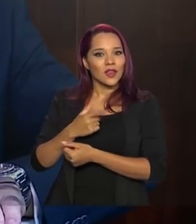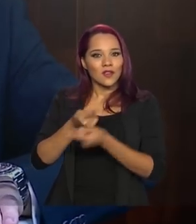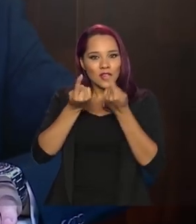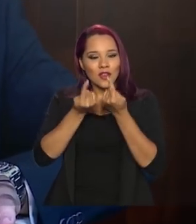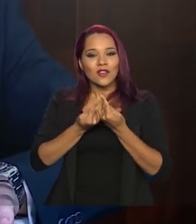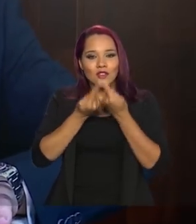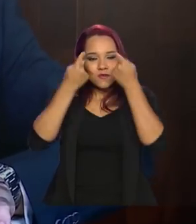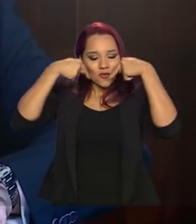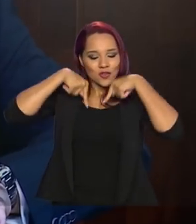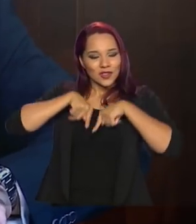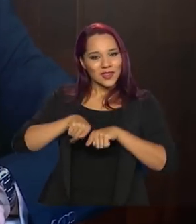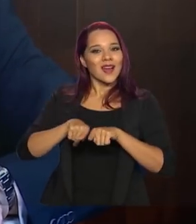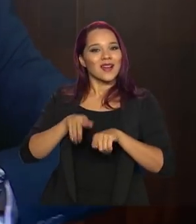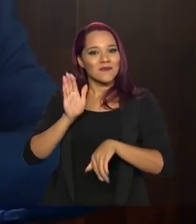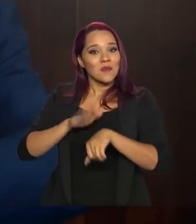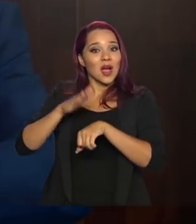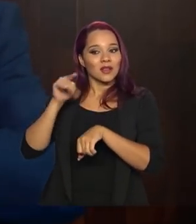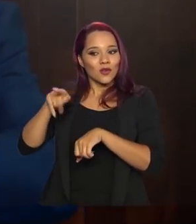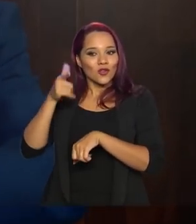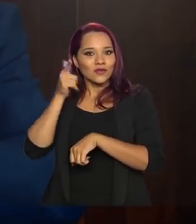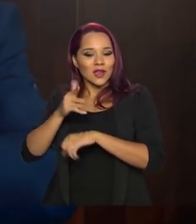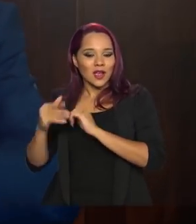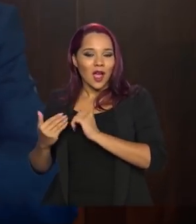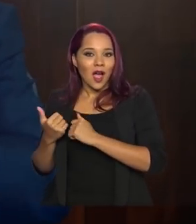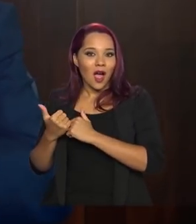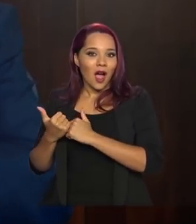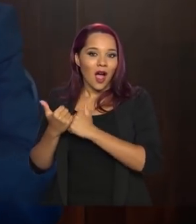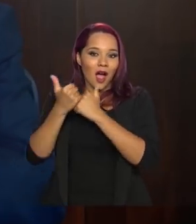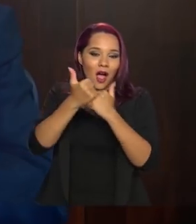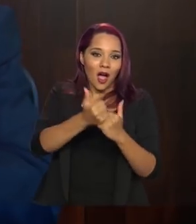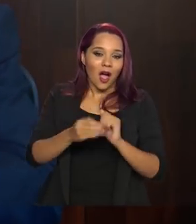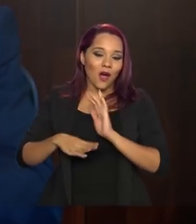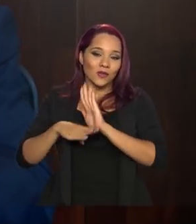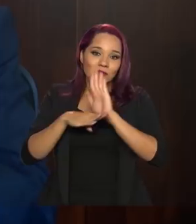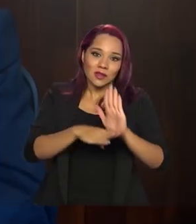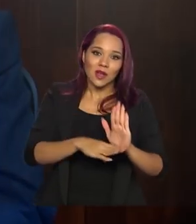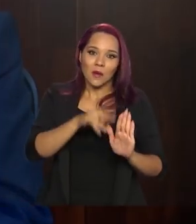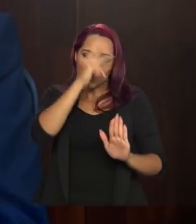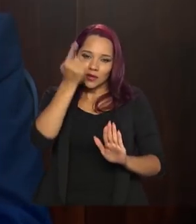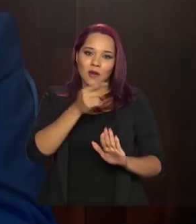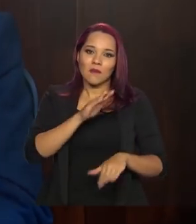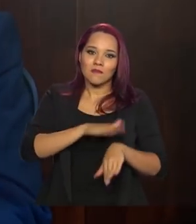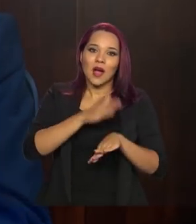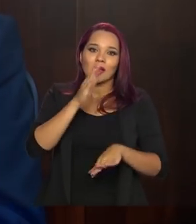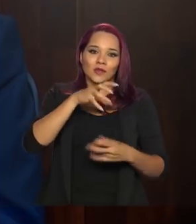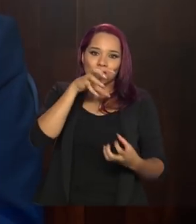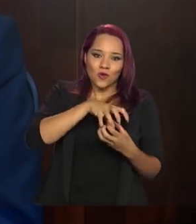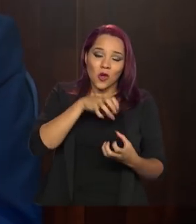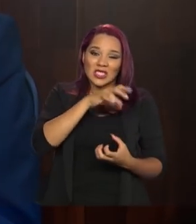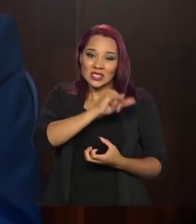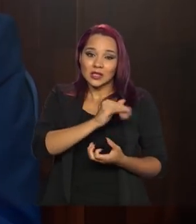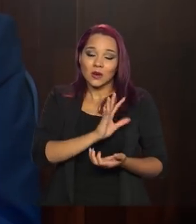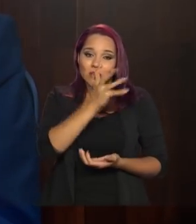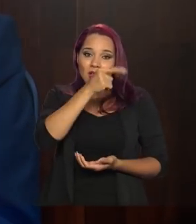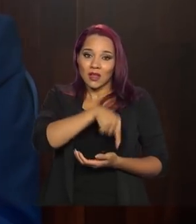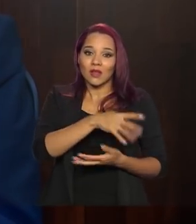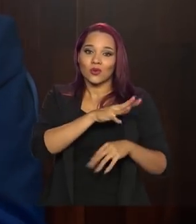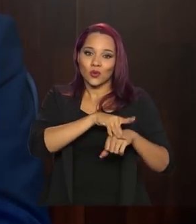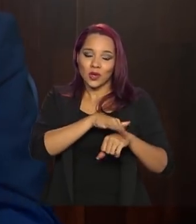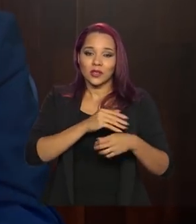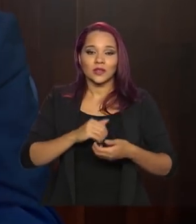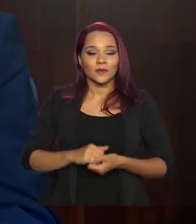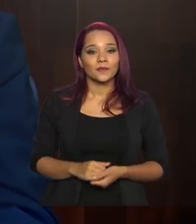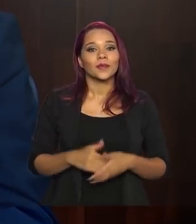podem auxiliar o pessoal mais velho na linha de frente à medida que houver essa perda de equipe na substituição. Então, nós